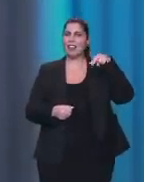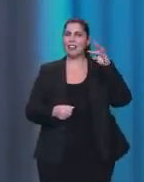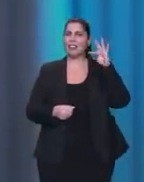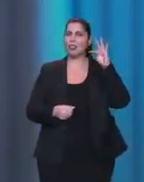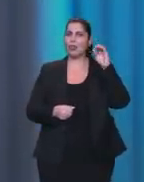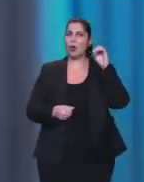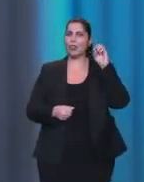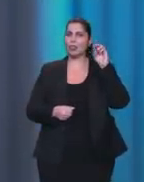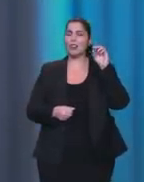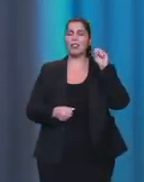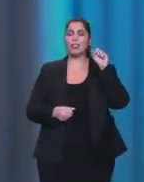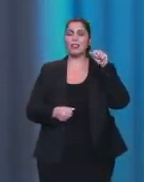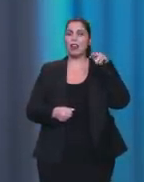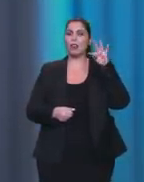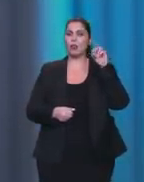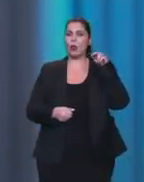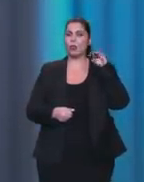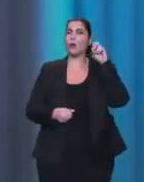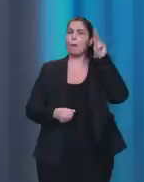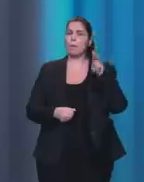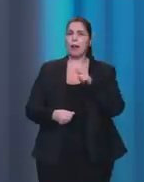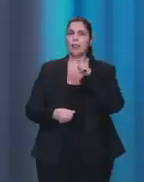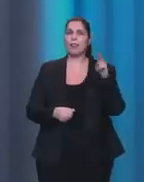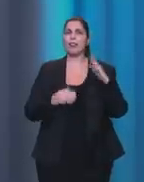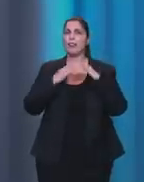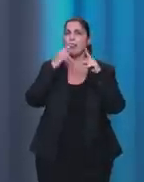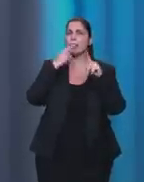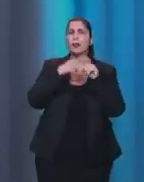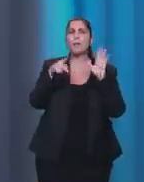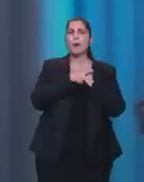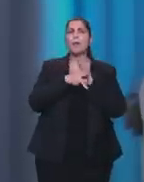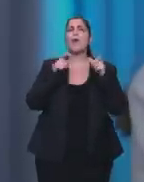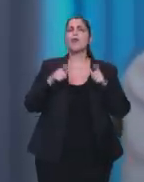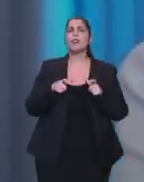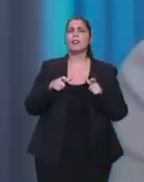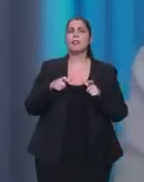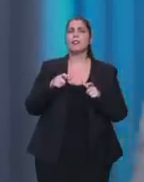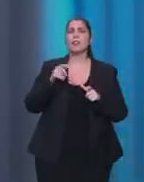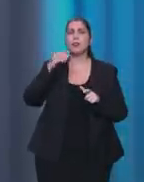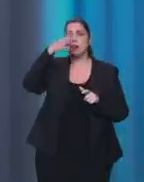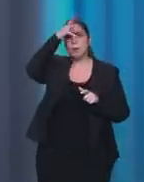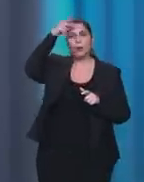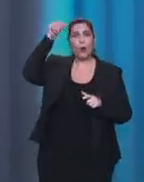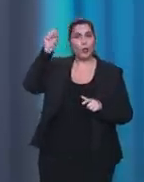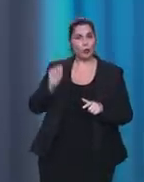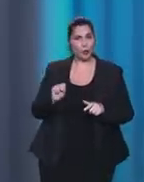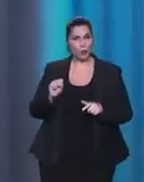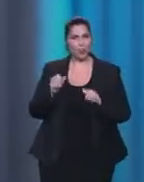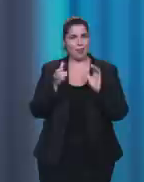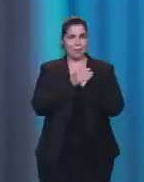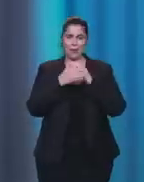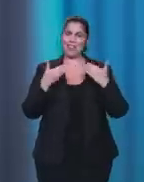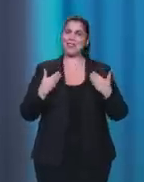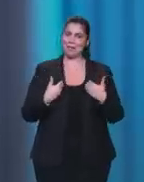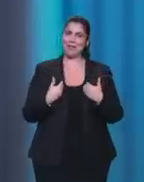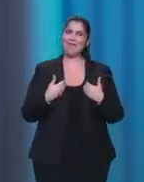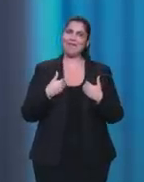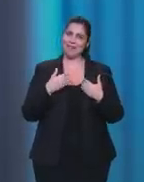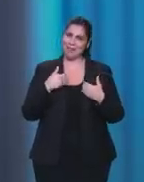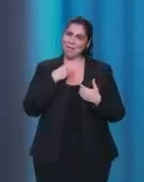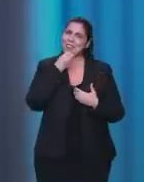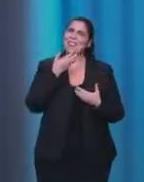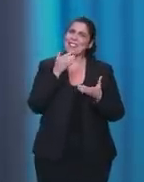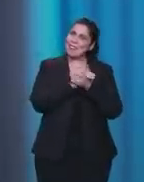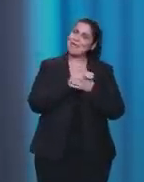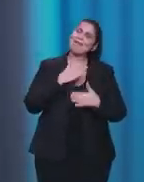da Igreja Sírio Ortodoxa de Campo Grande, Mato Grosso do Sul, que me casou. O casamento deu certo, o padre Antônio. Um beijo enorme para o